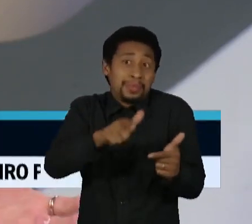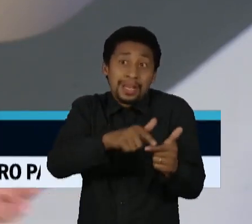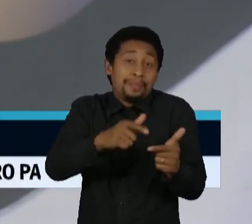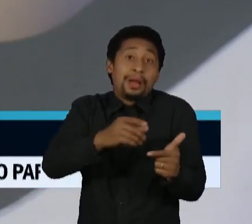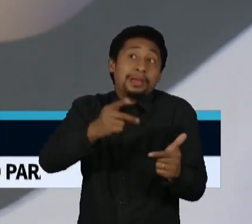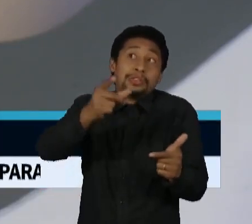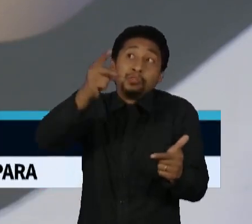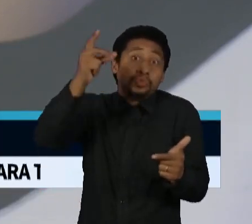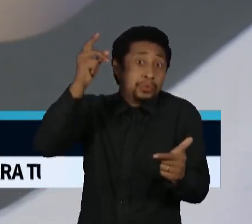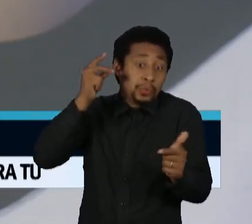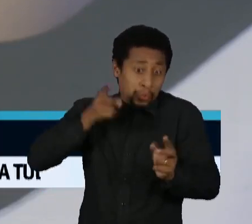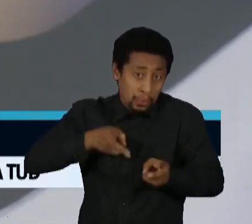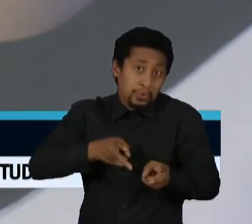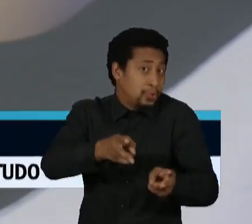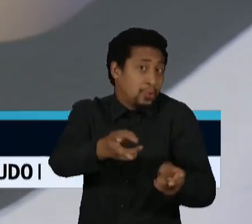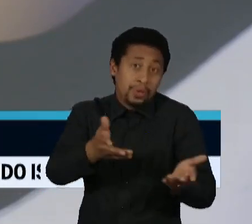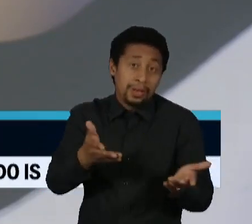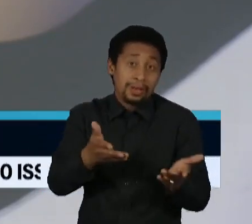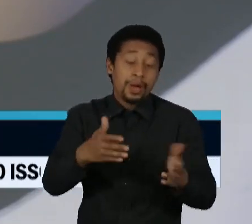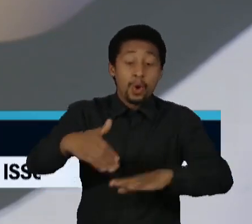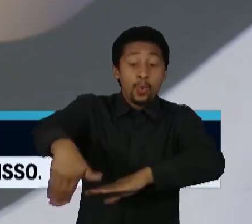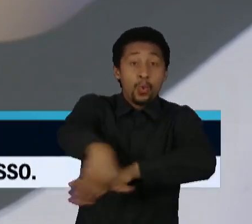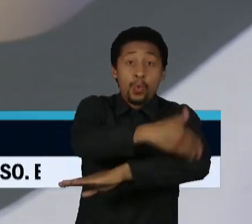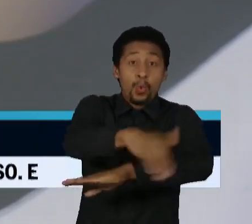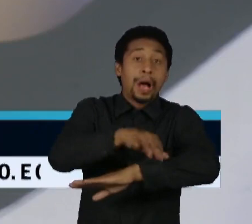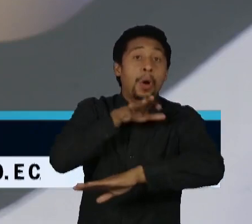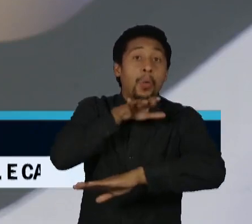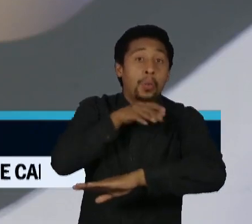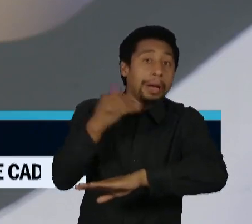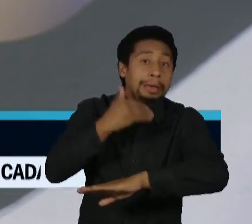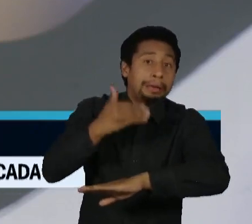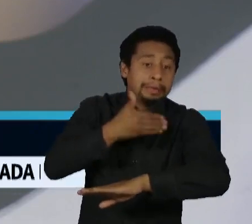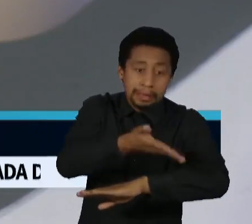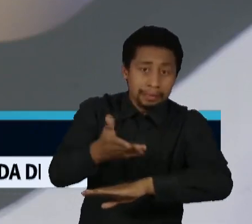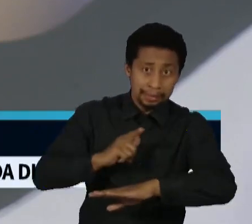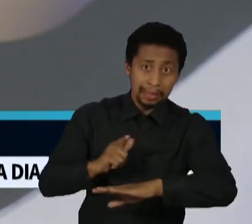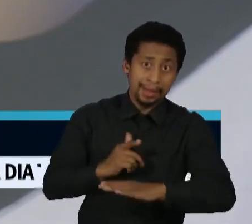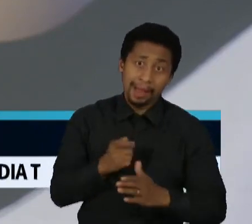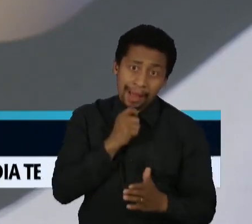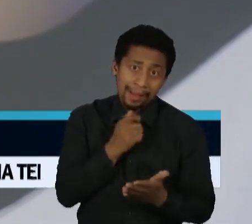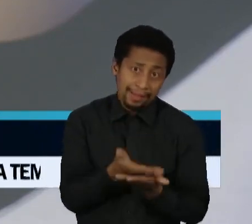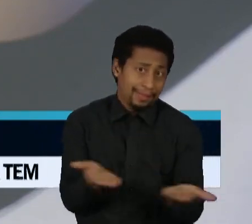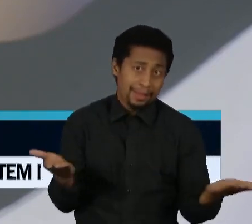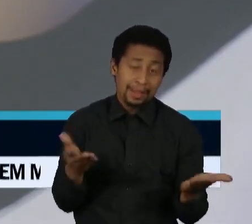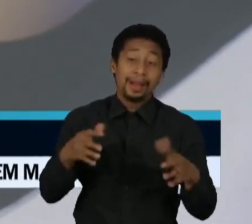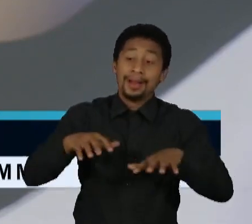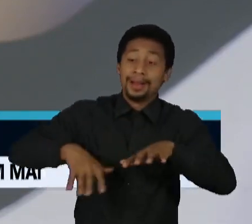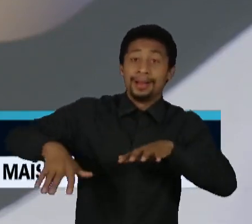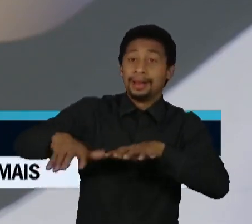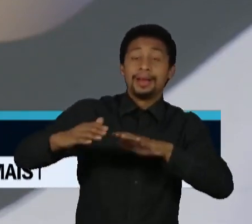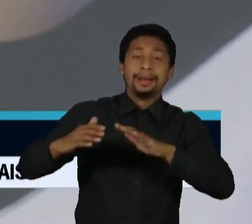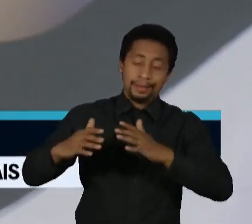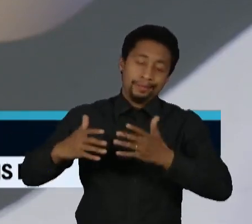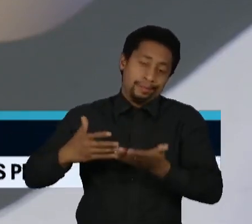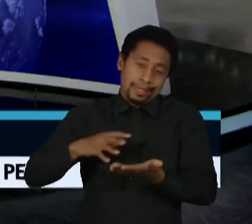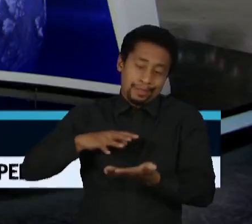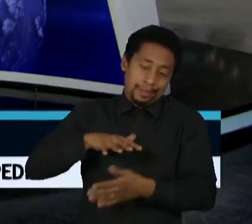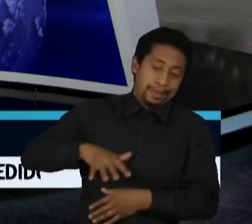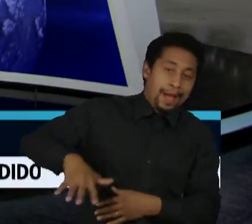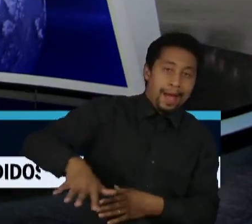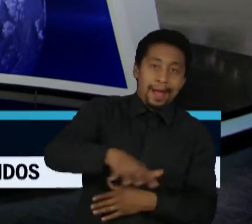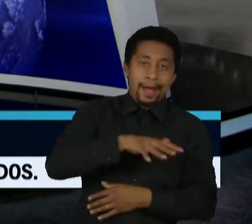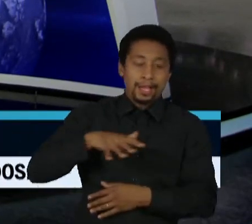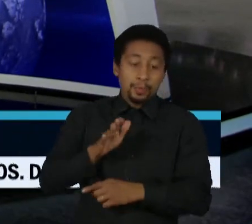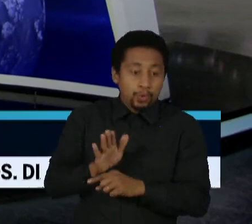continuam existindo em cima da mesa. E mobilidade urbana mesmo continua sendo uma questão que não está sendo atacada. E,